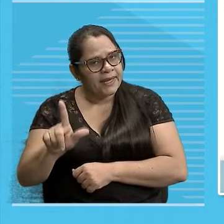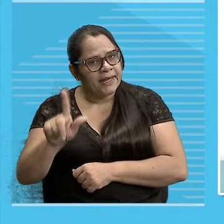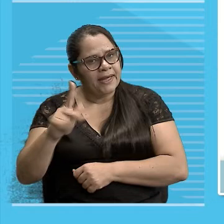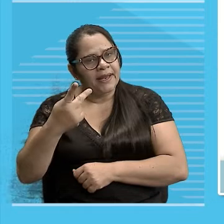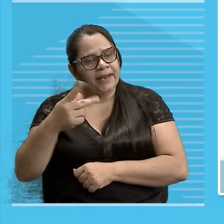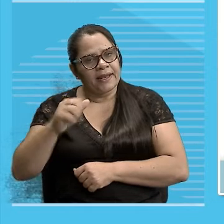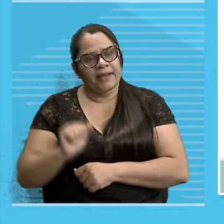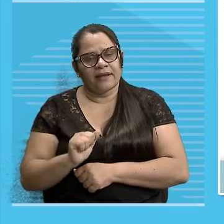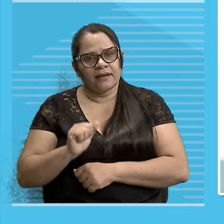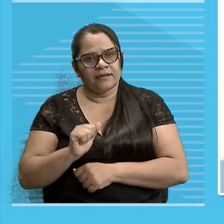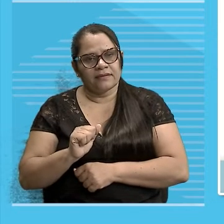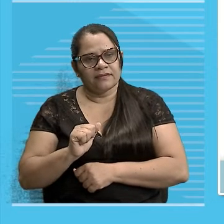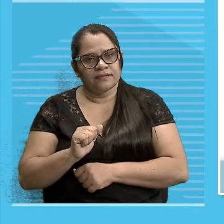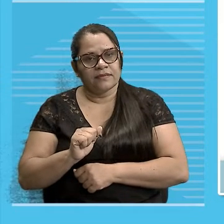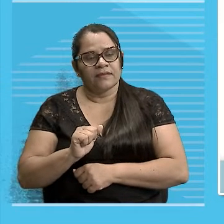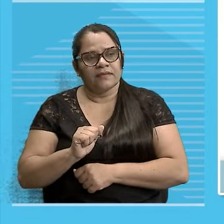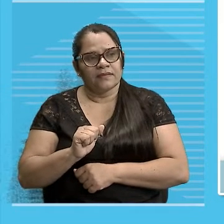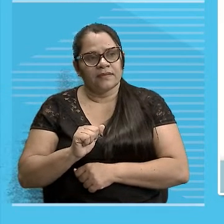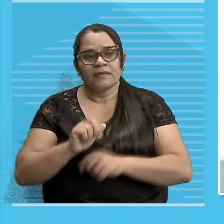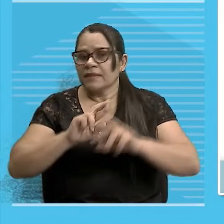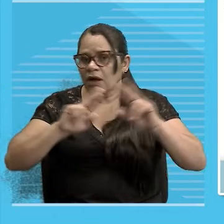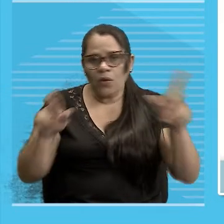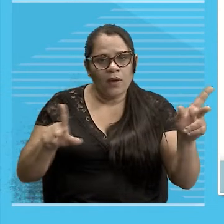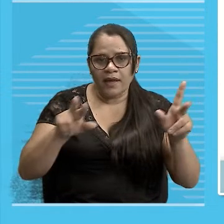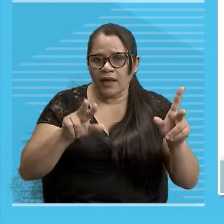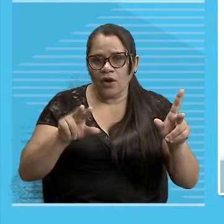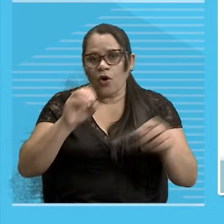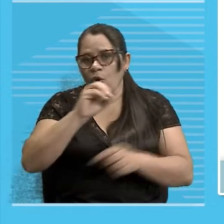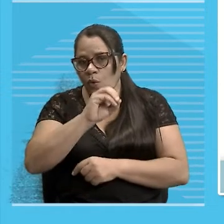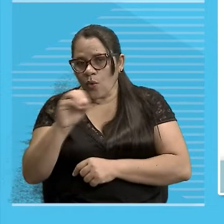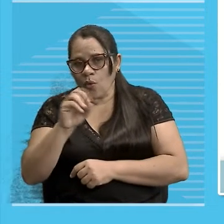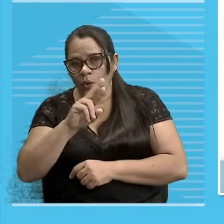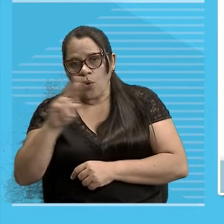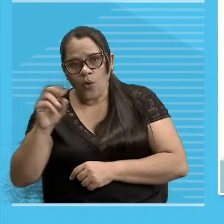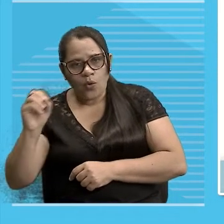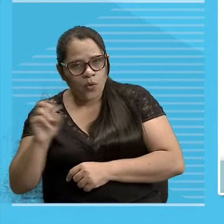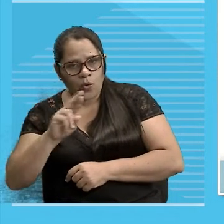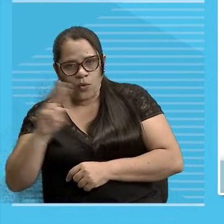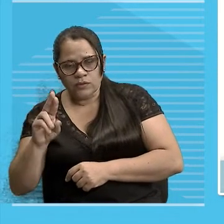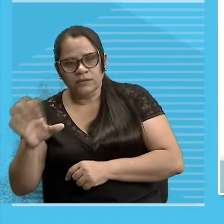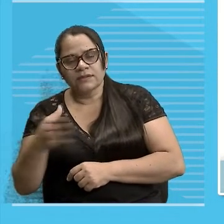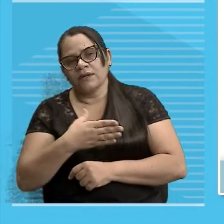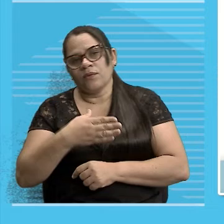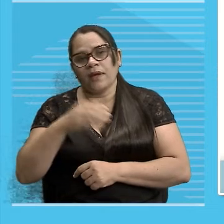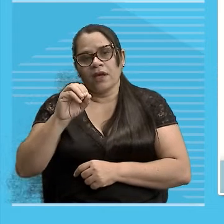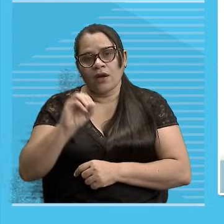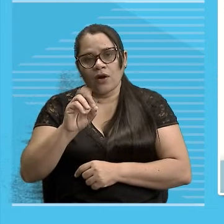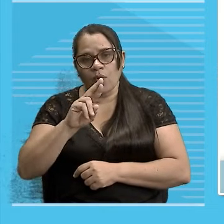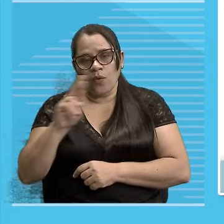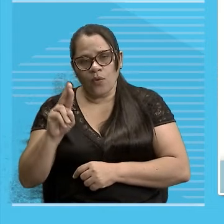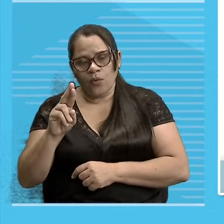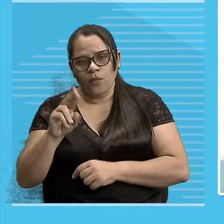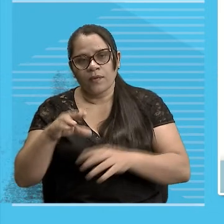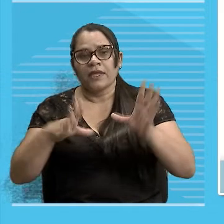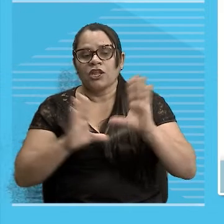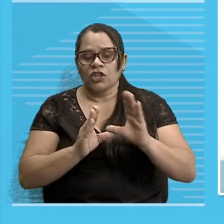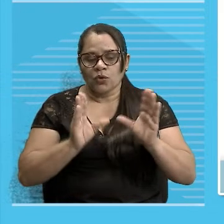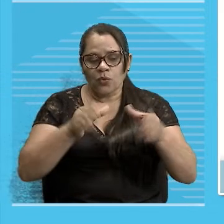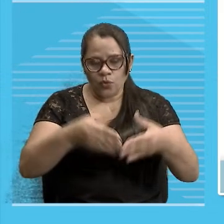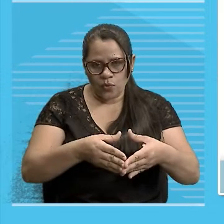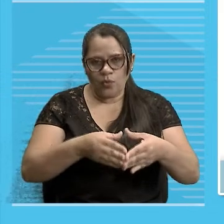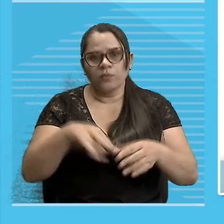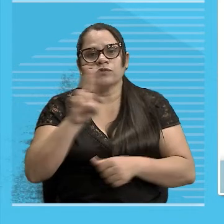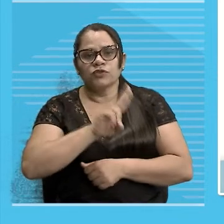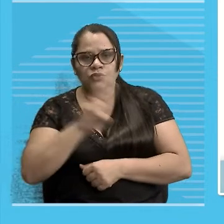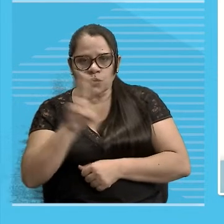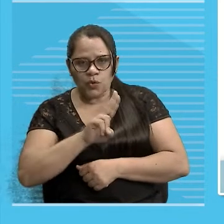É horror A palavra horror É um substantivo Nomeia Um conjunto de seres Aí